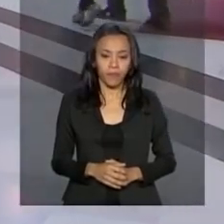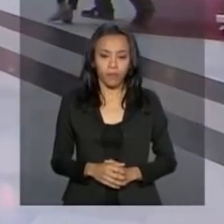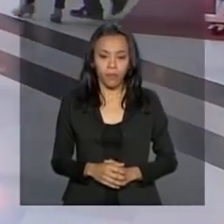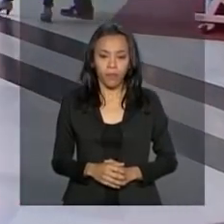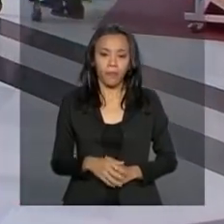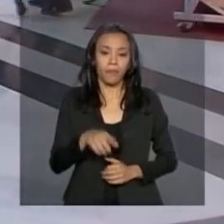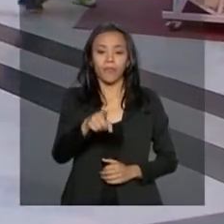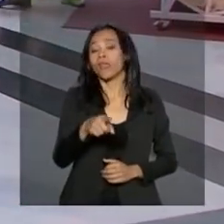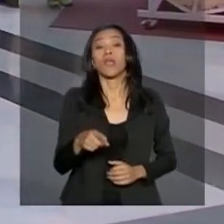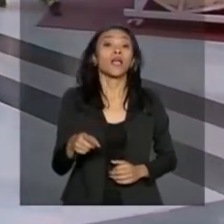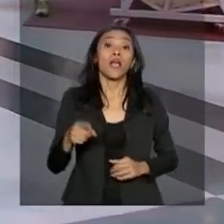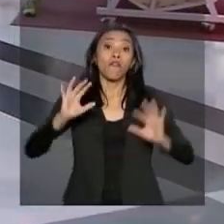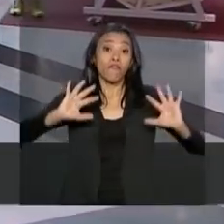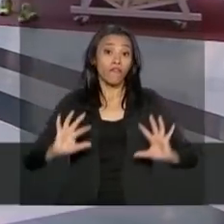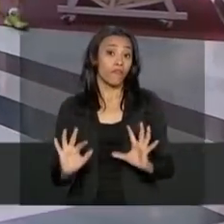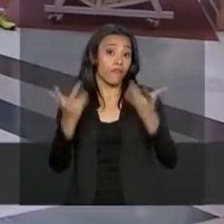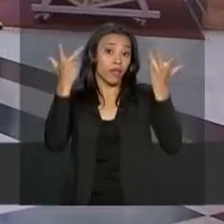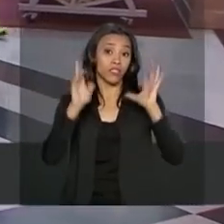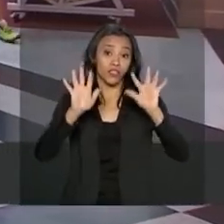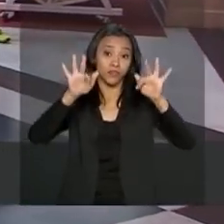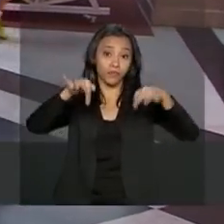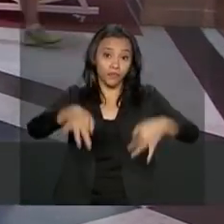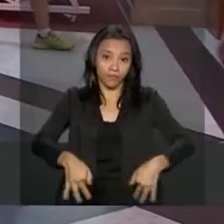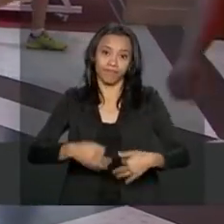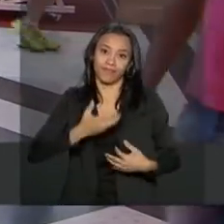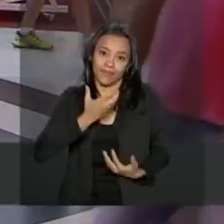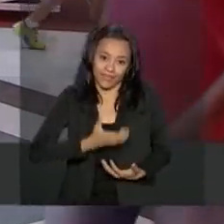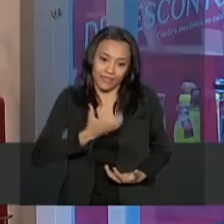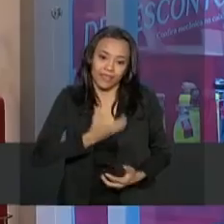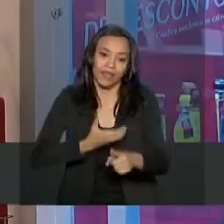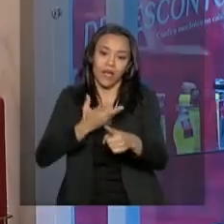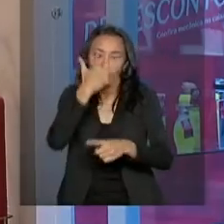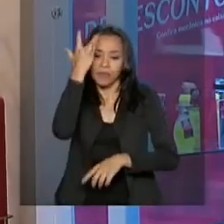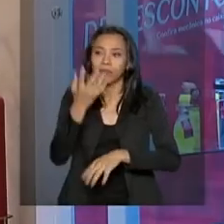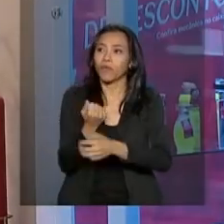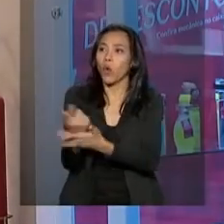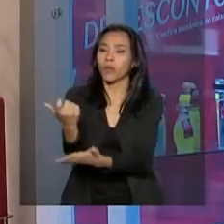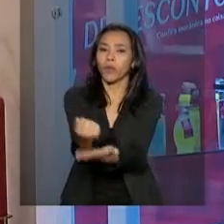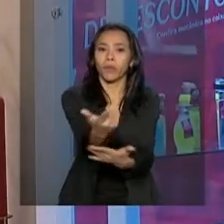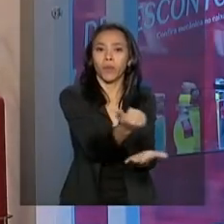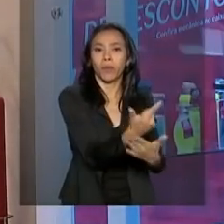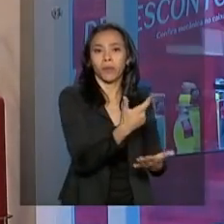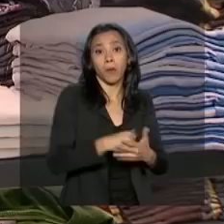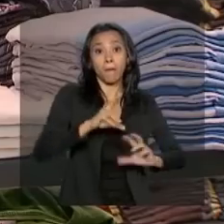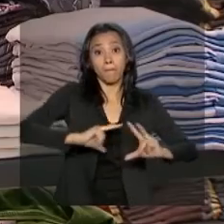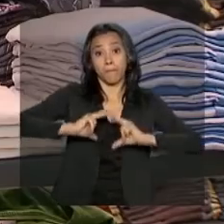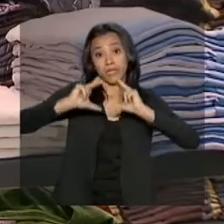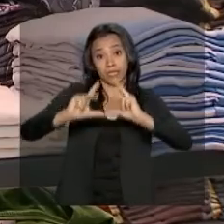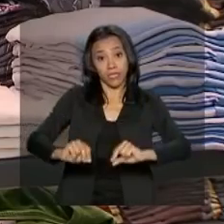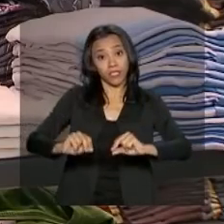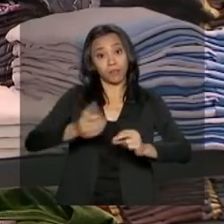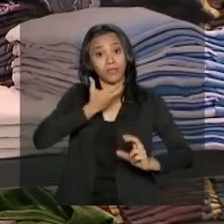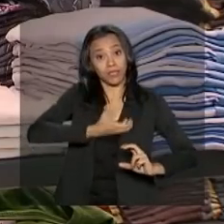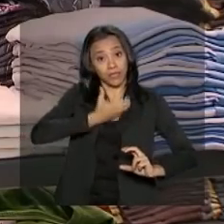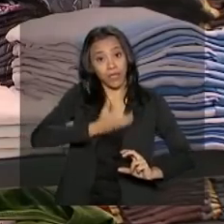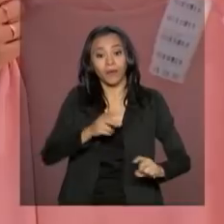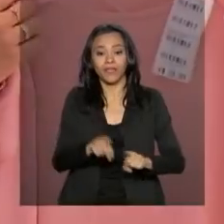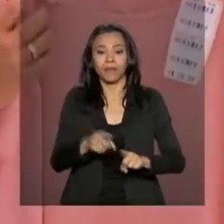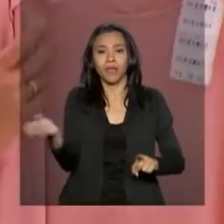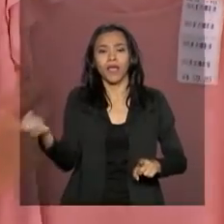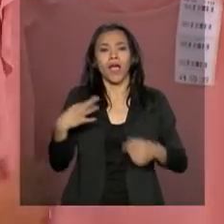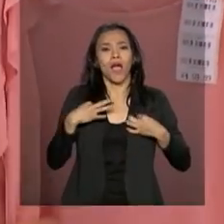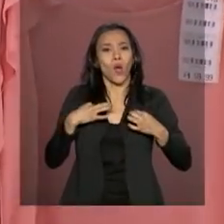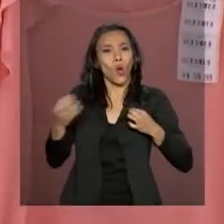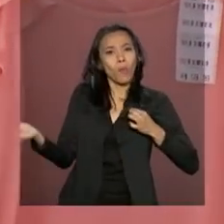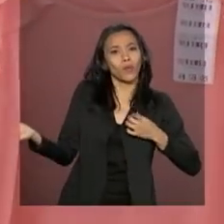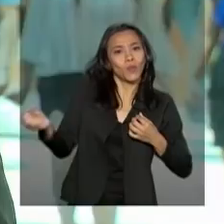Com as festas de fim de ano, o consumidor vai às compras. São presentes para o Natal e também aquela roupa nova